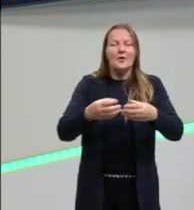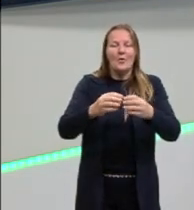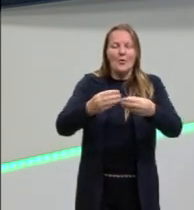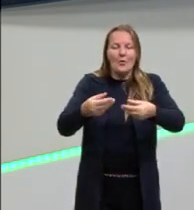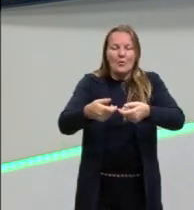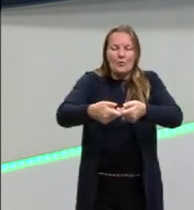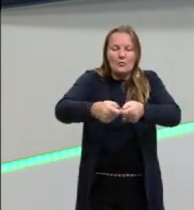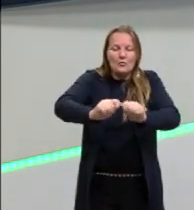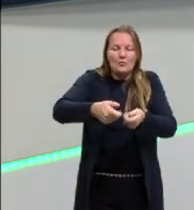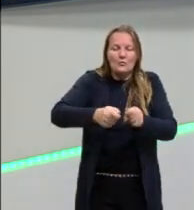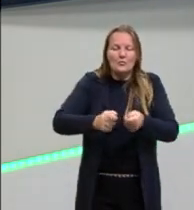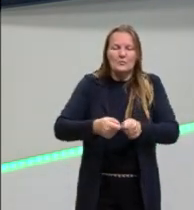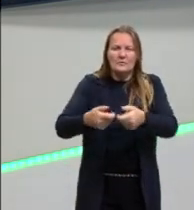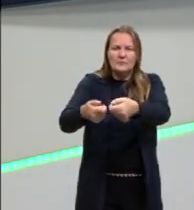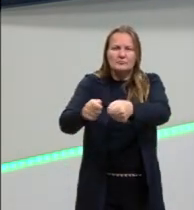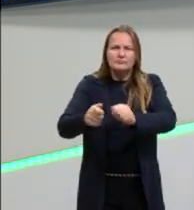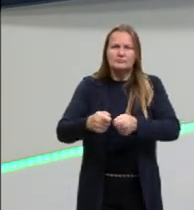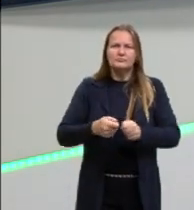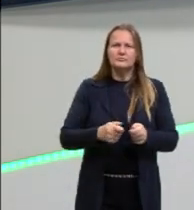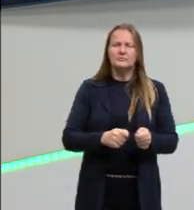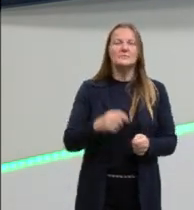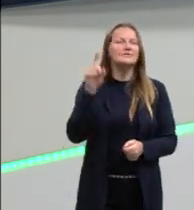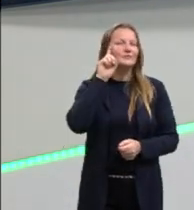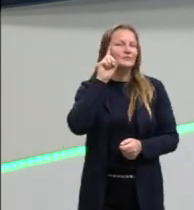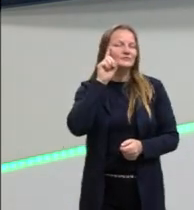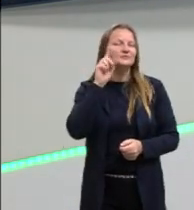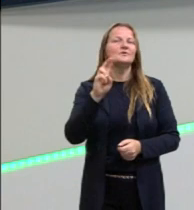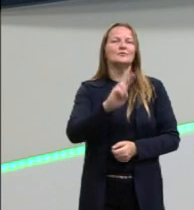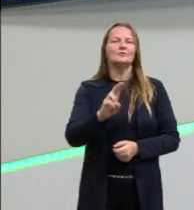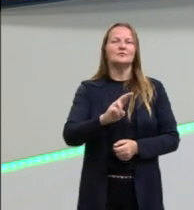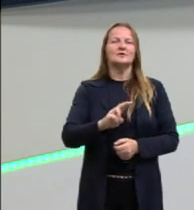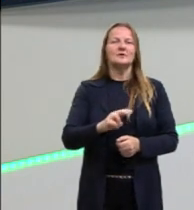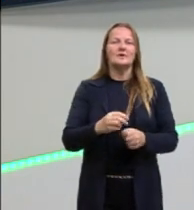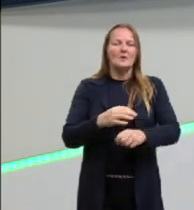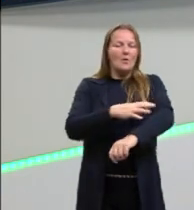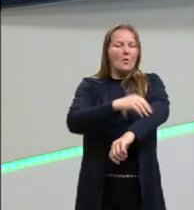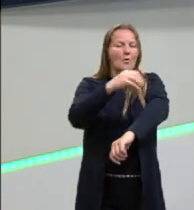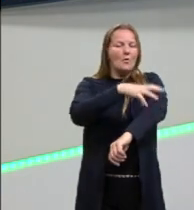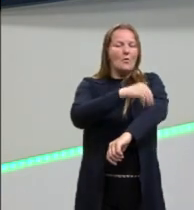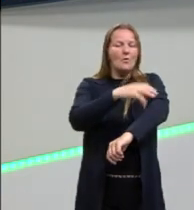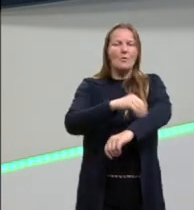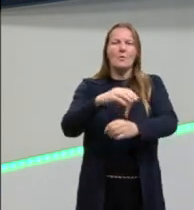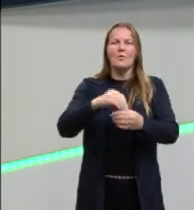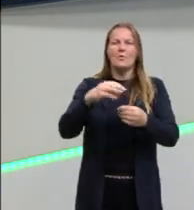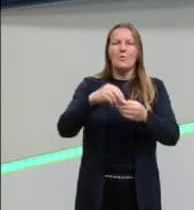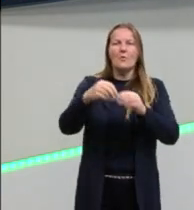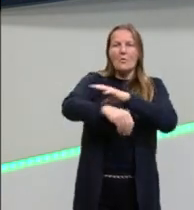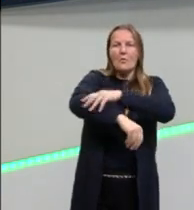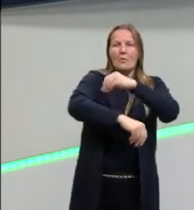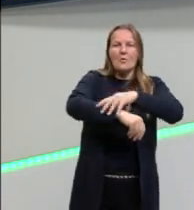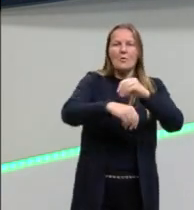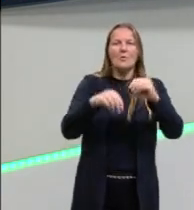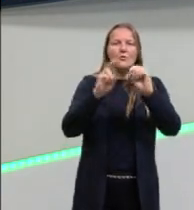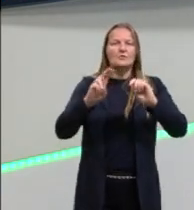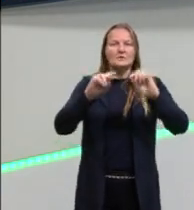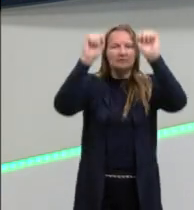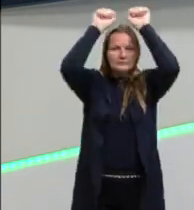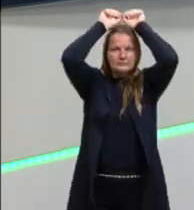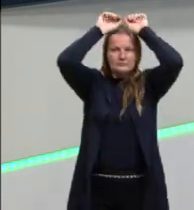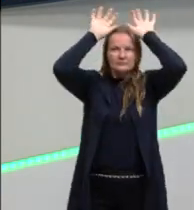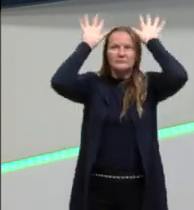utilizada no dia a dia. Ela está presente na arte plumária, que tem também uma utilidade